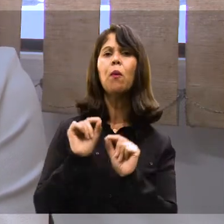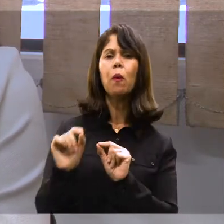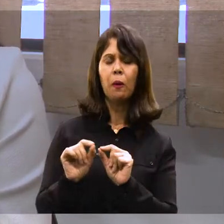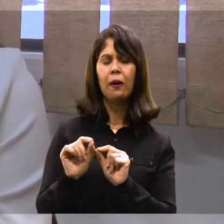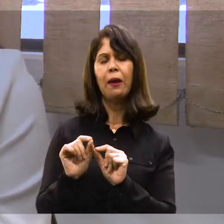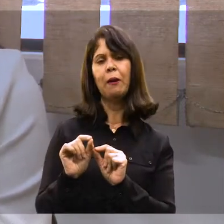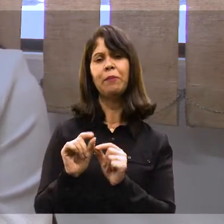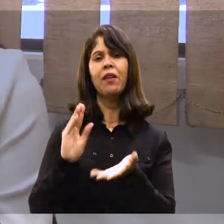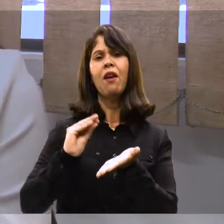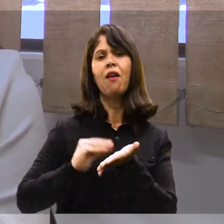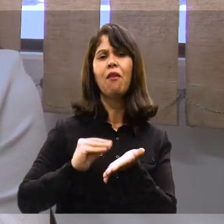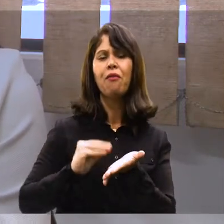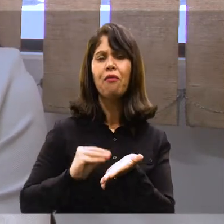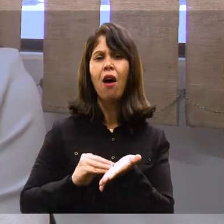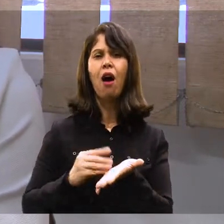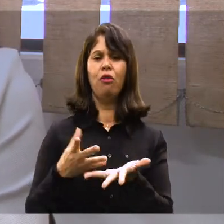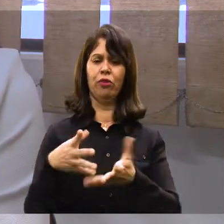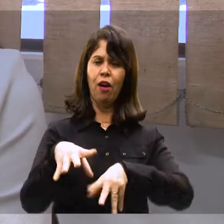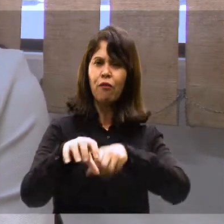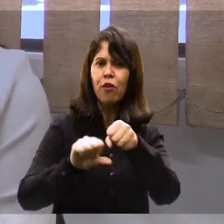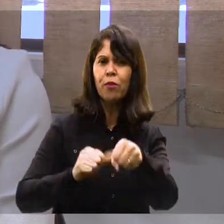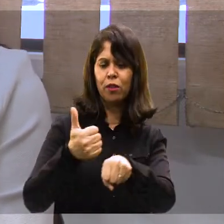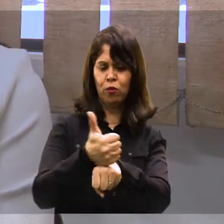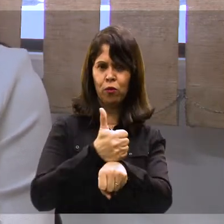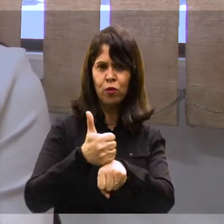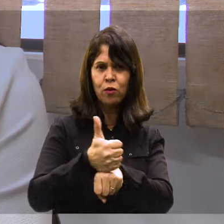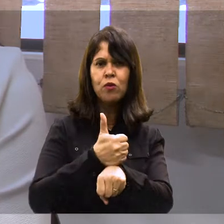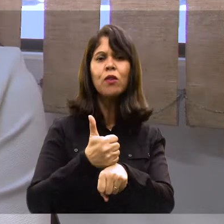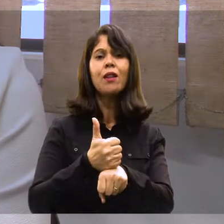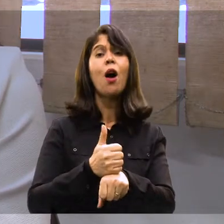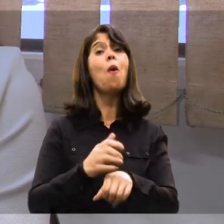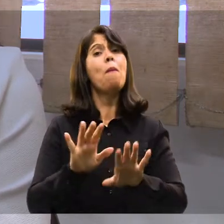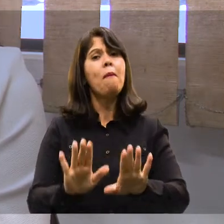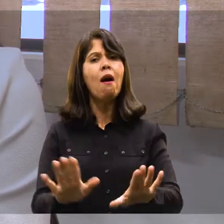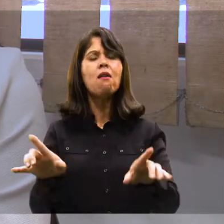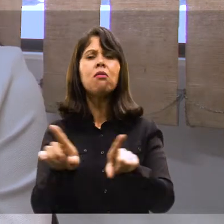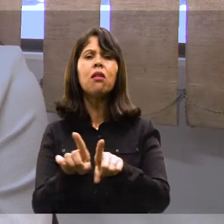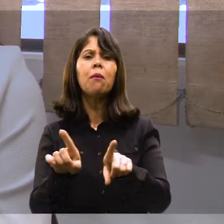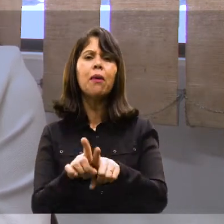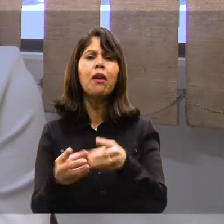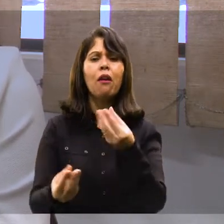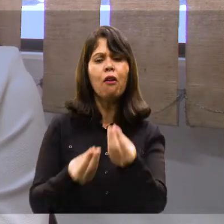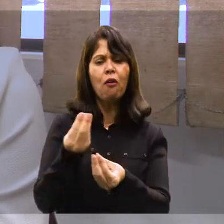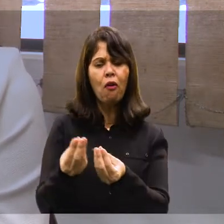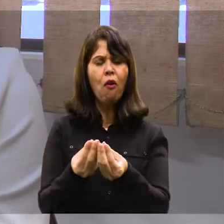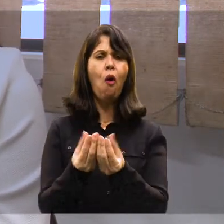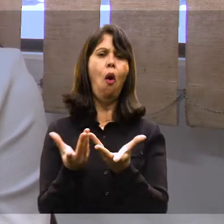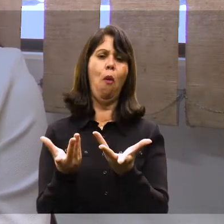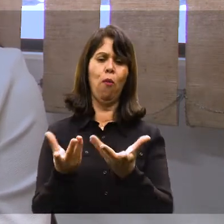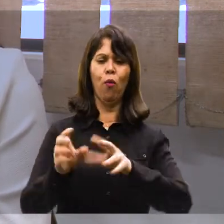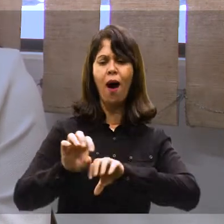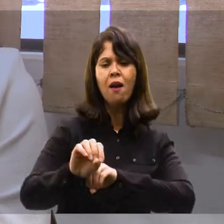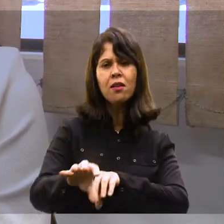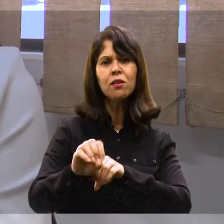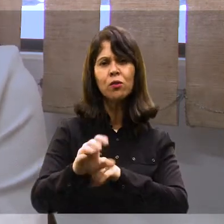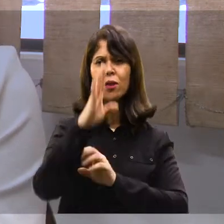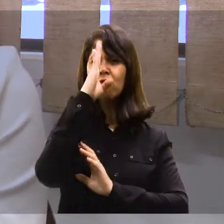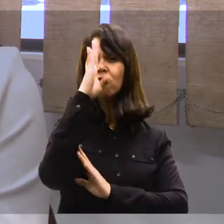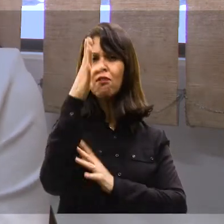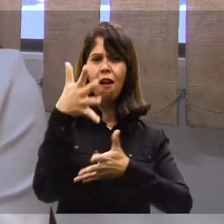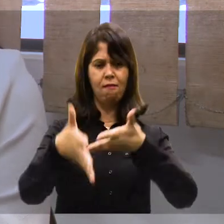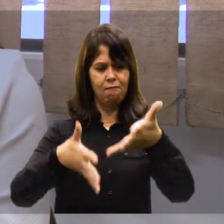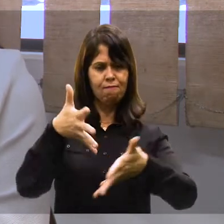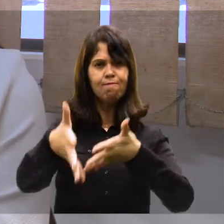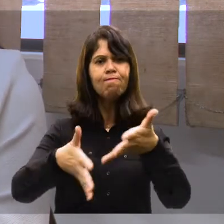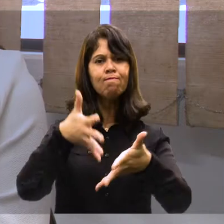tirando, além da gente pensar na falta de formação desse público, pensar como, então, instruir, como